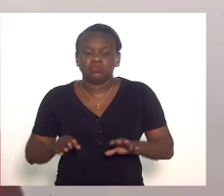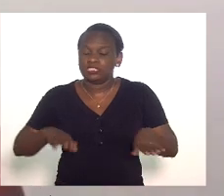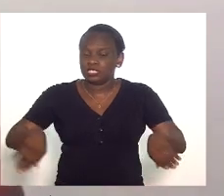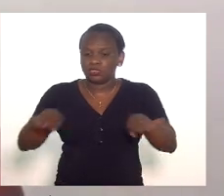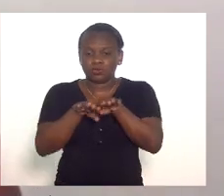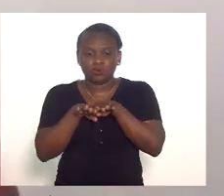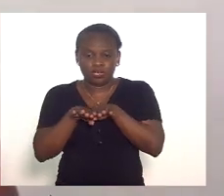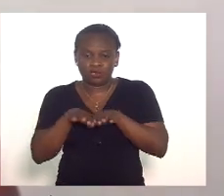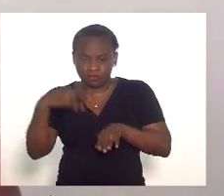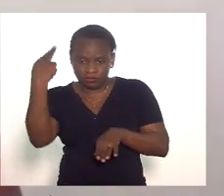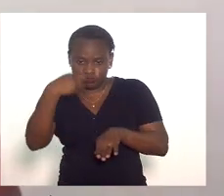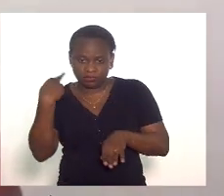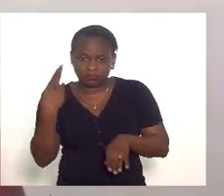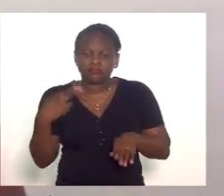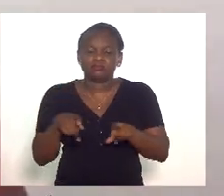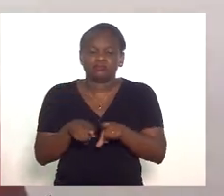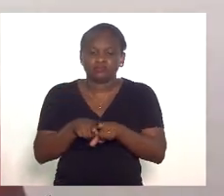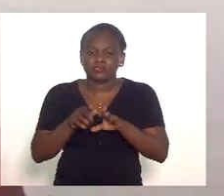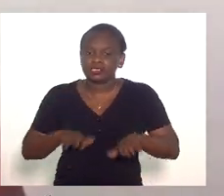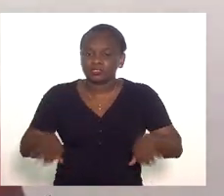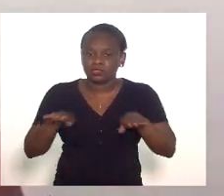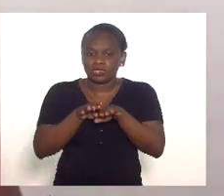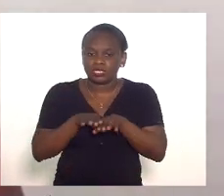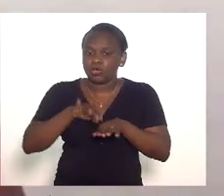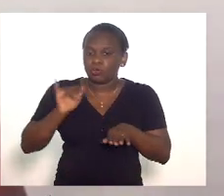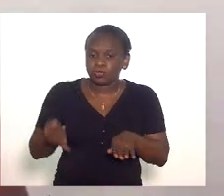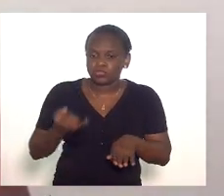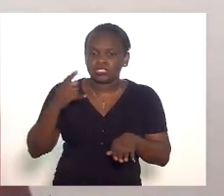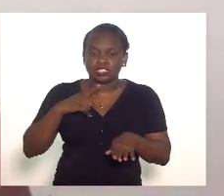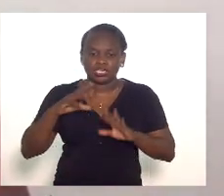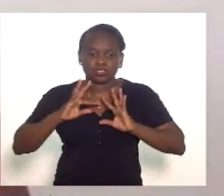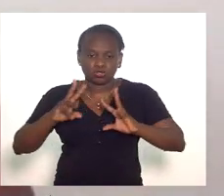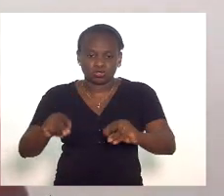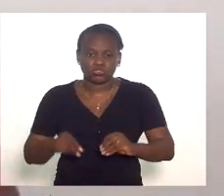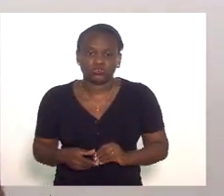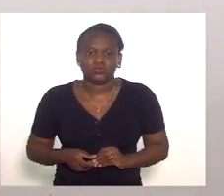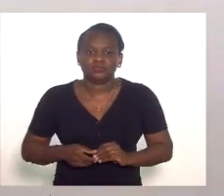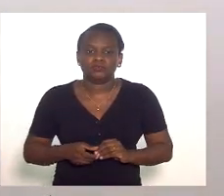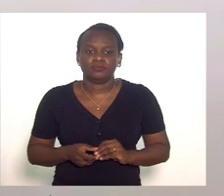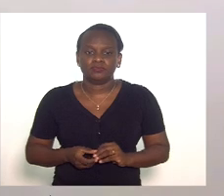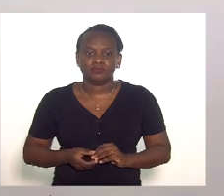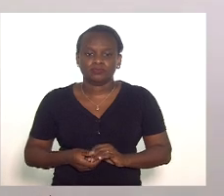igualdade racial e com igualdade de oportunidade para todos e todas